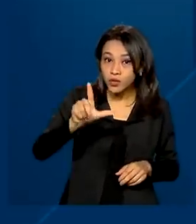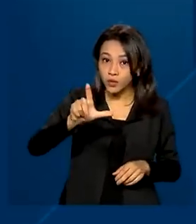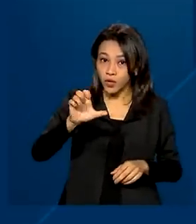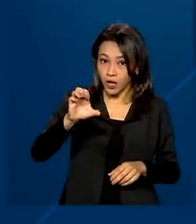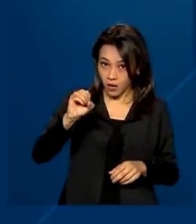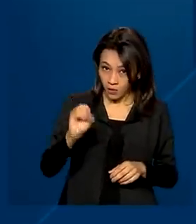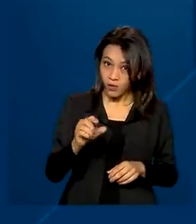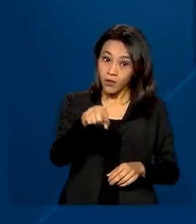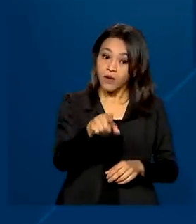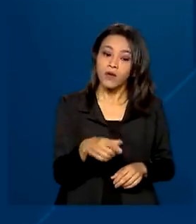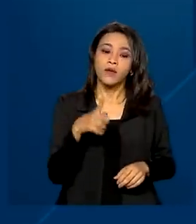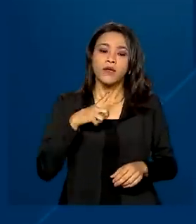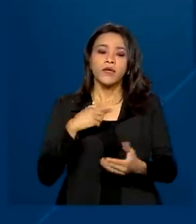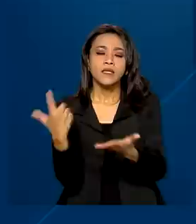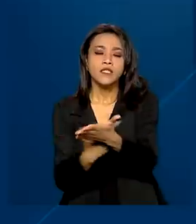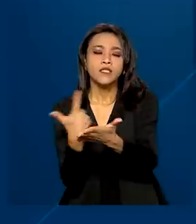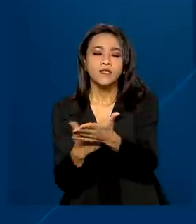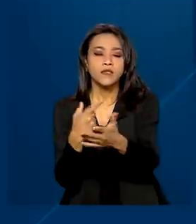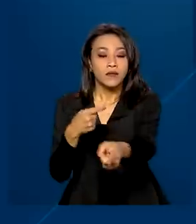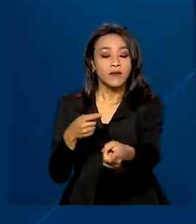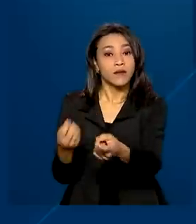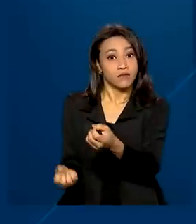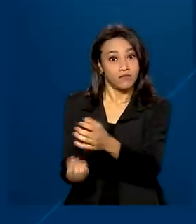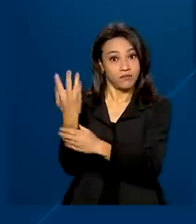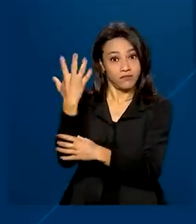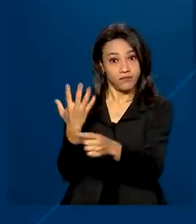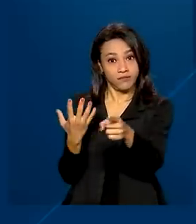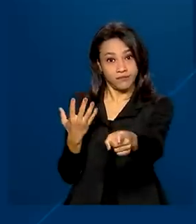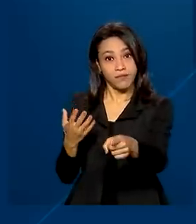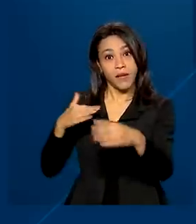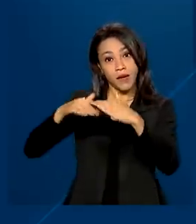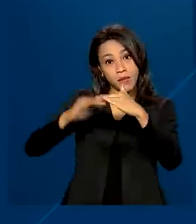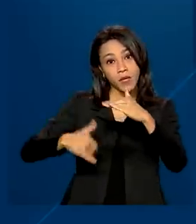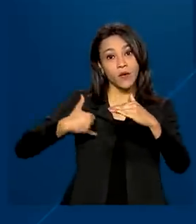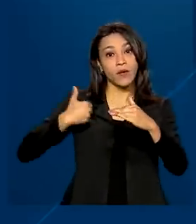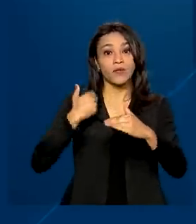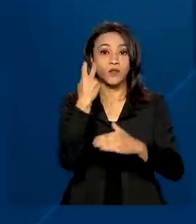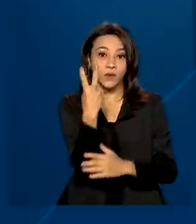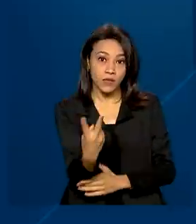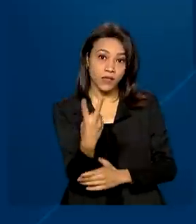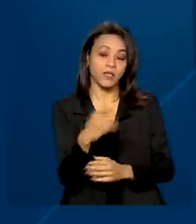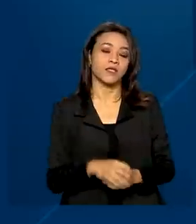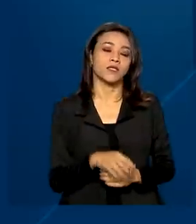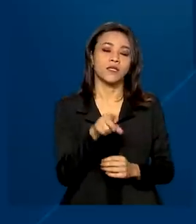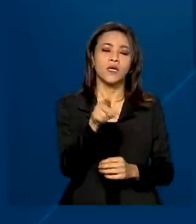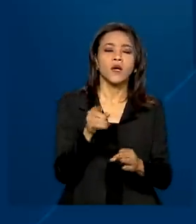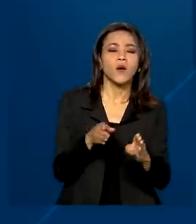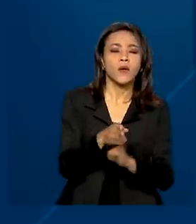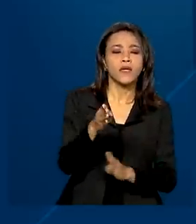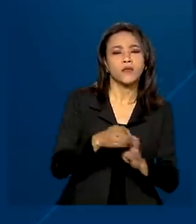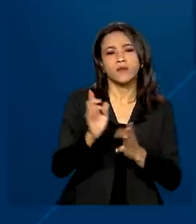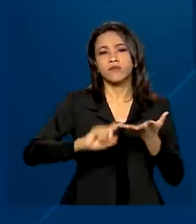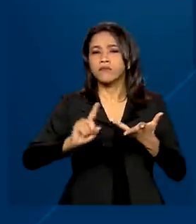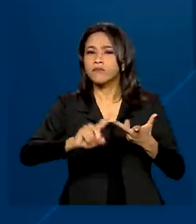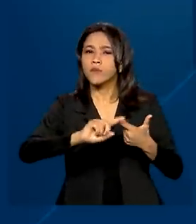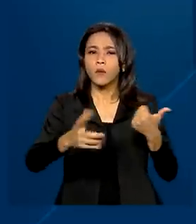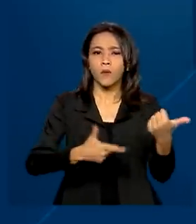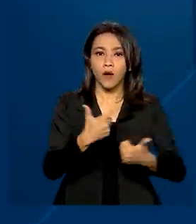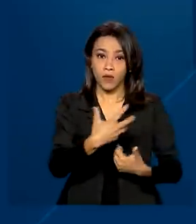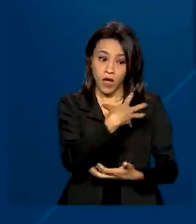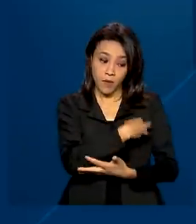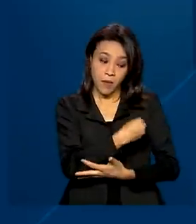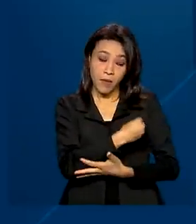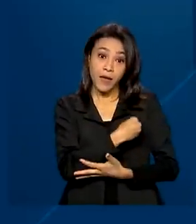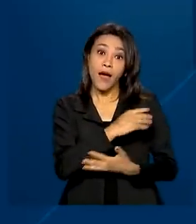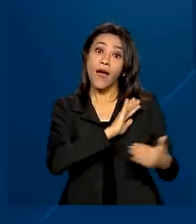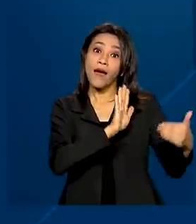da Saúde publicou o Guia Alimentar para Crianças Brasileiras Menores de 2 Anos. Entre as orientações estão Amamente até